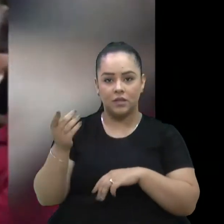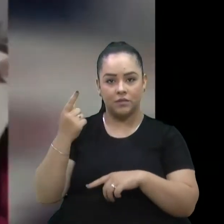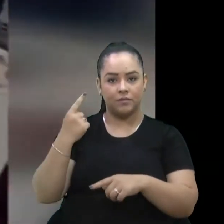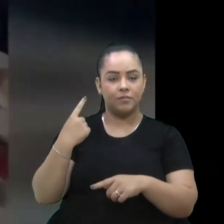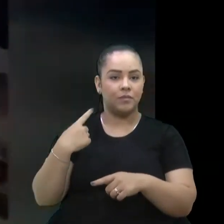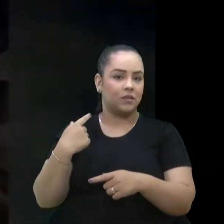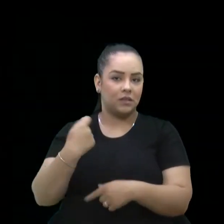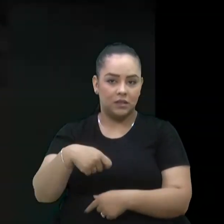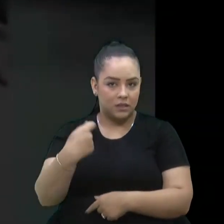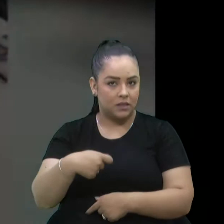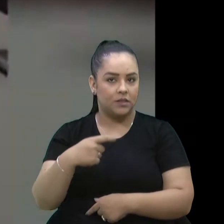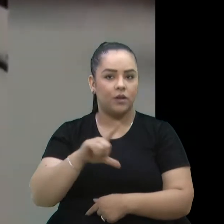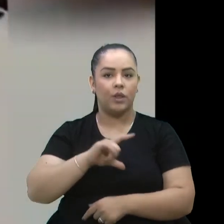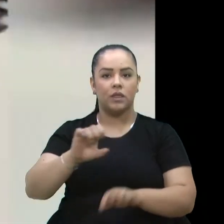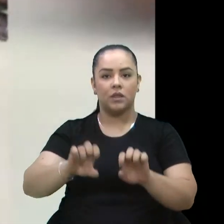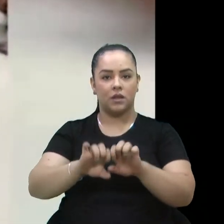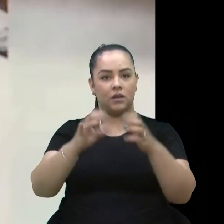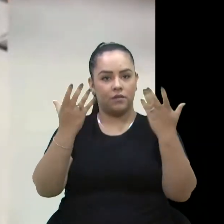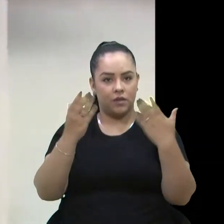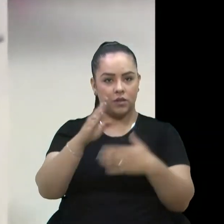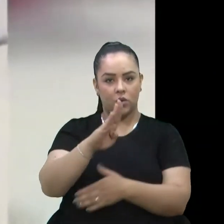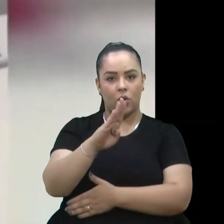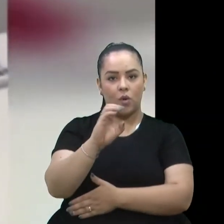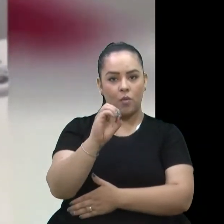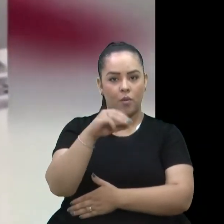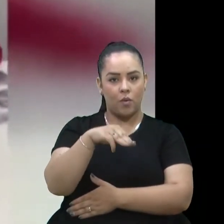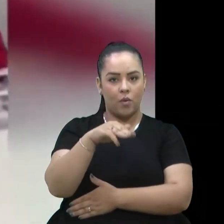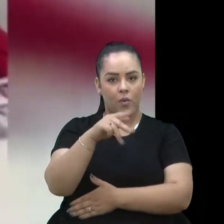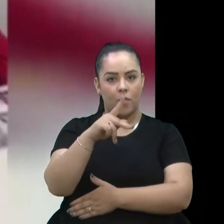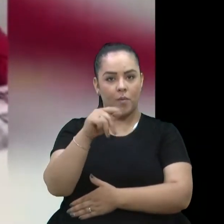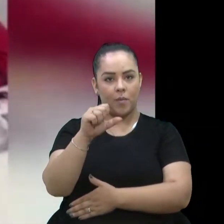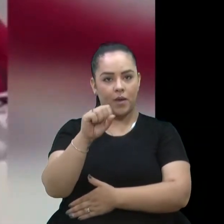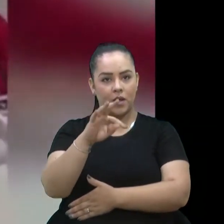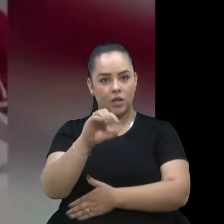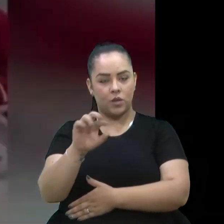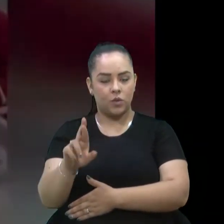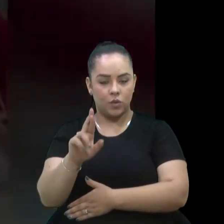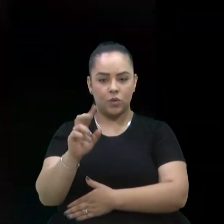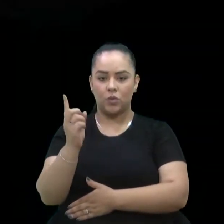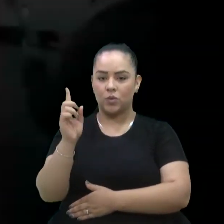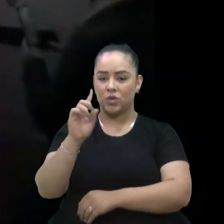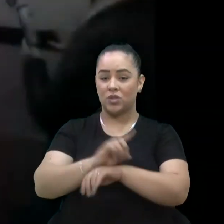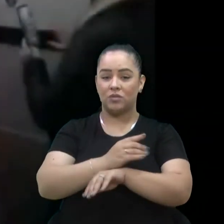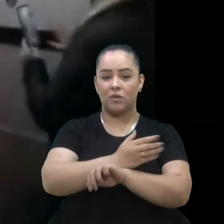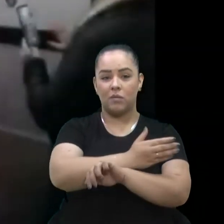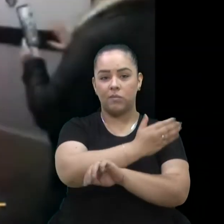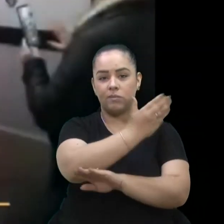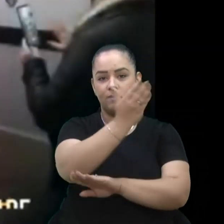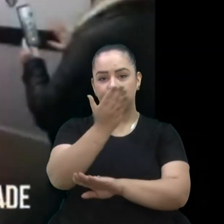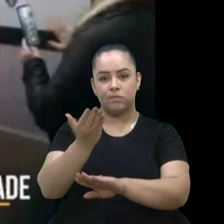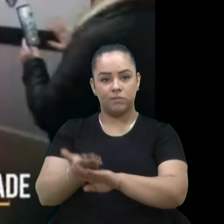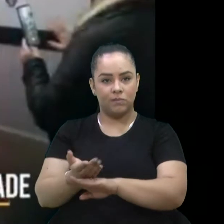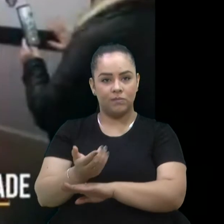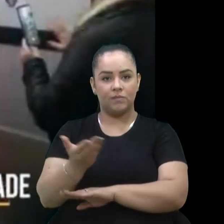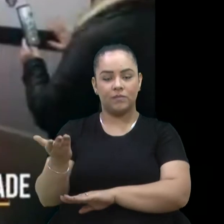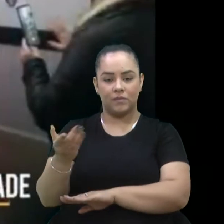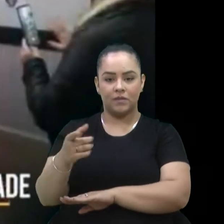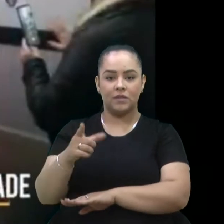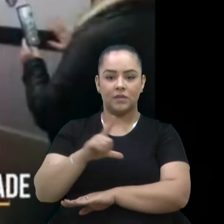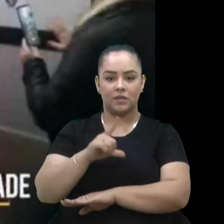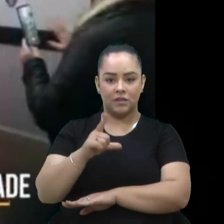Tivemos um evento lá no Bom Pastor, um dia inteiro, onde eles interagiram